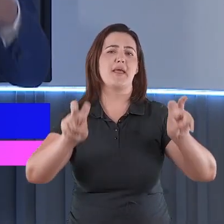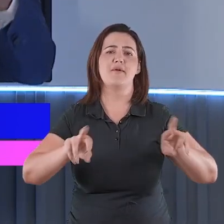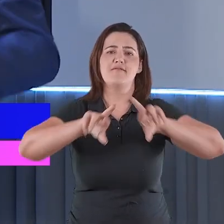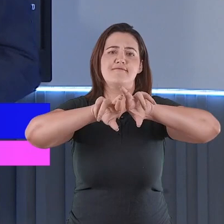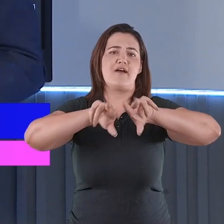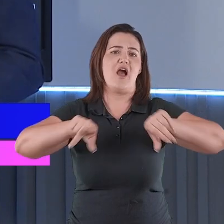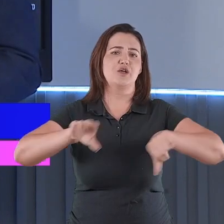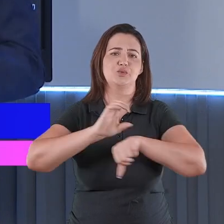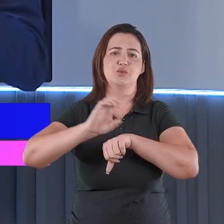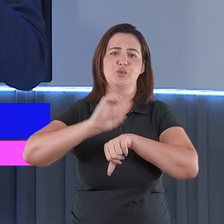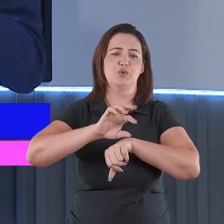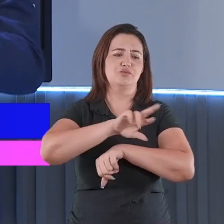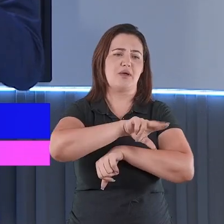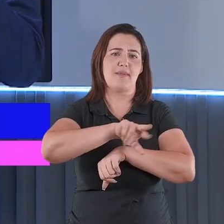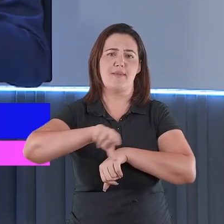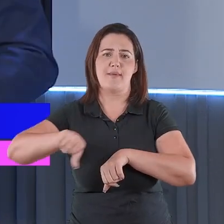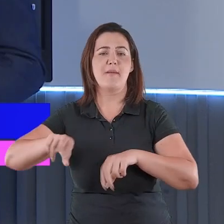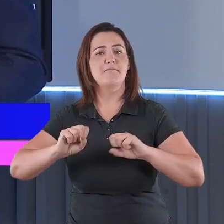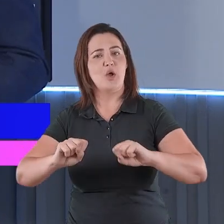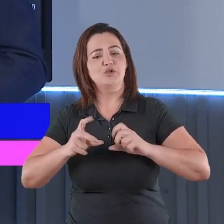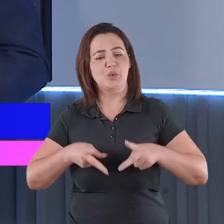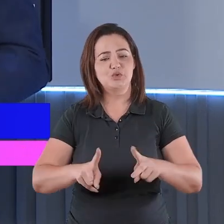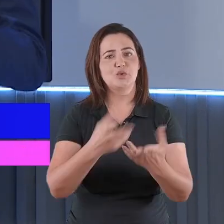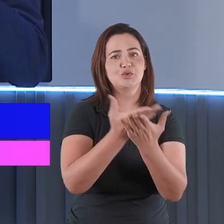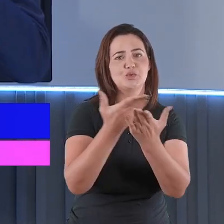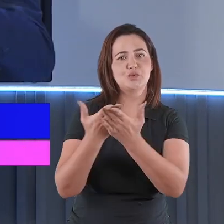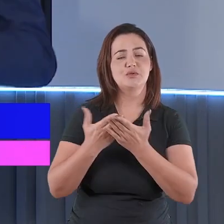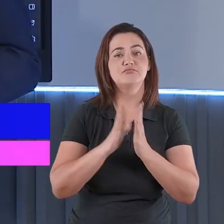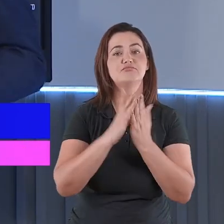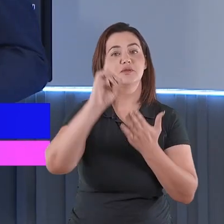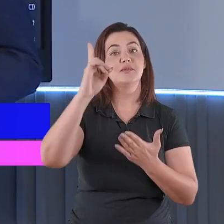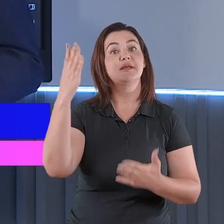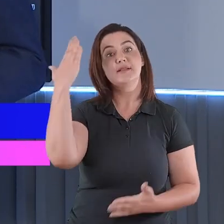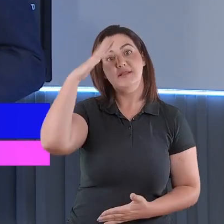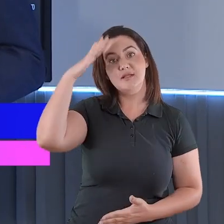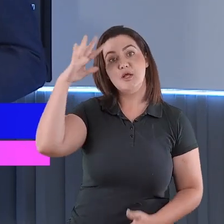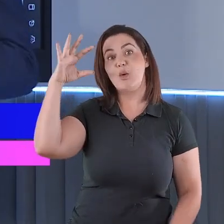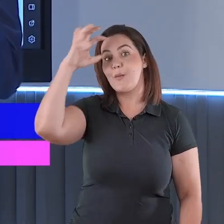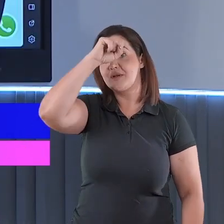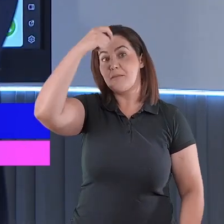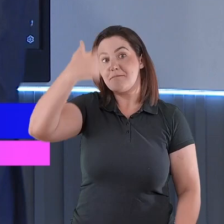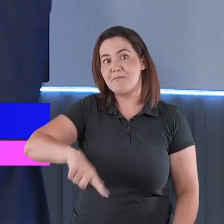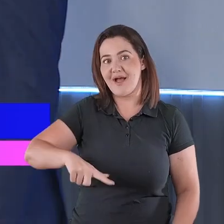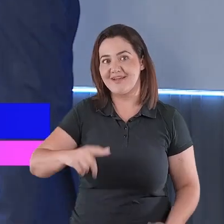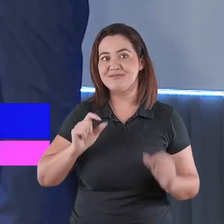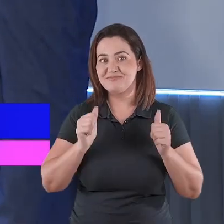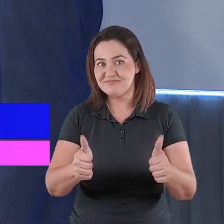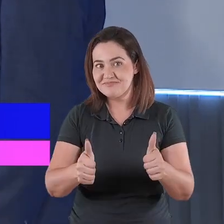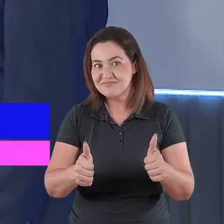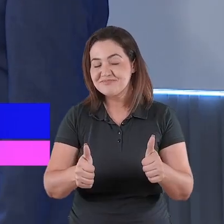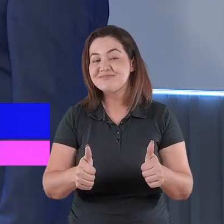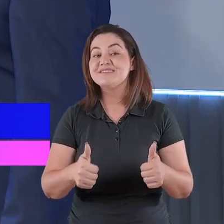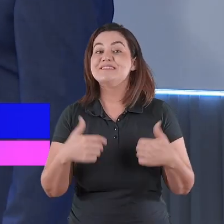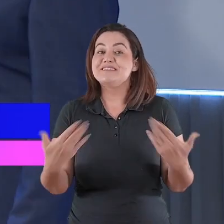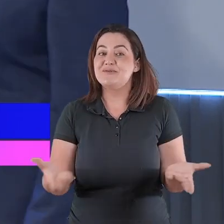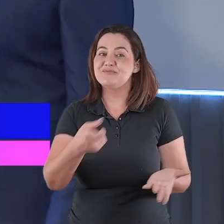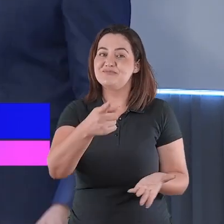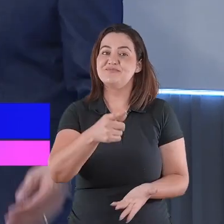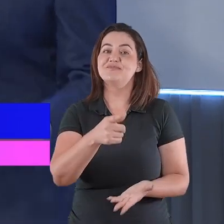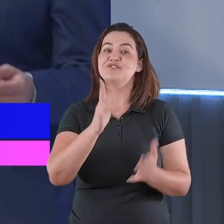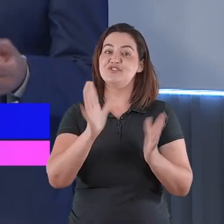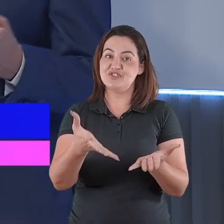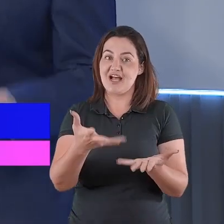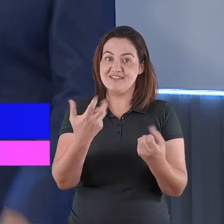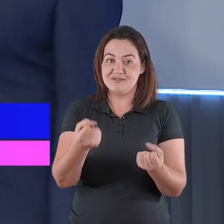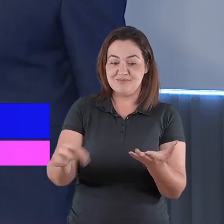Continue estudando a Bíblia para entender e compreender mais da palavra do Senhor, tá bom? Então, já que você é aluno da Escola